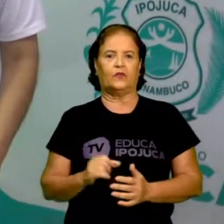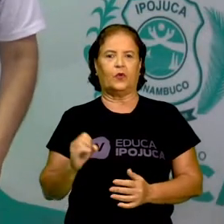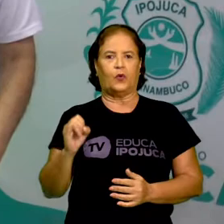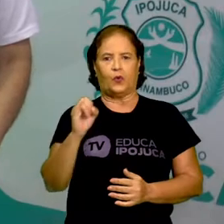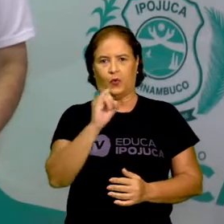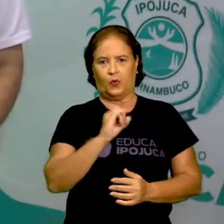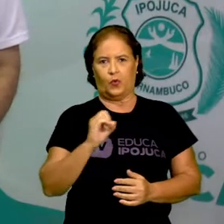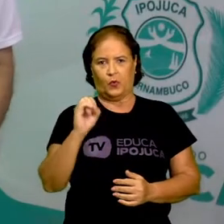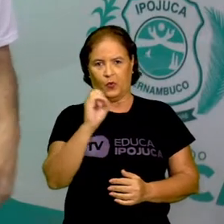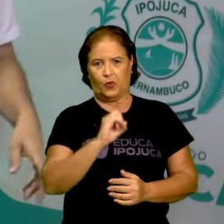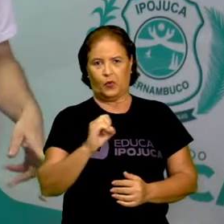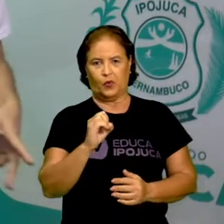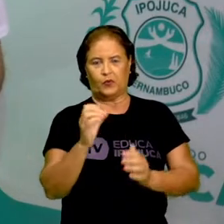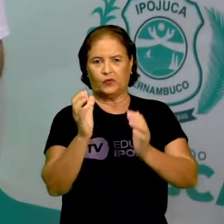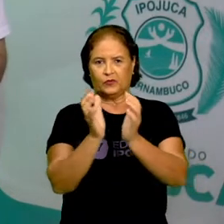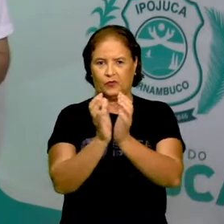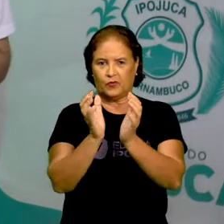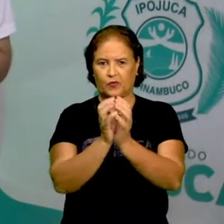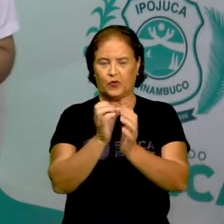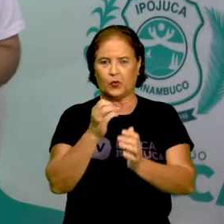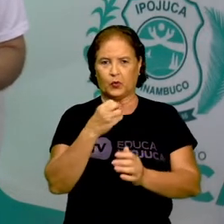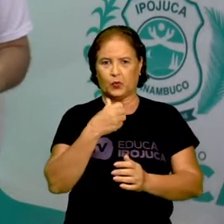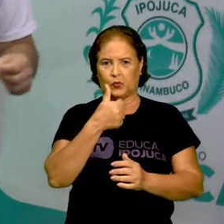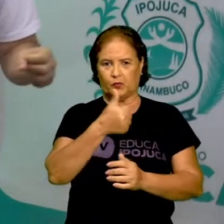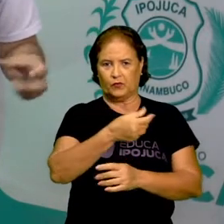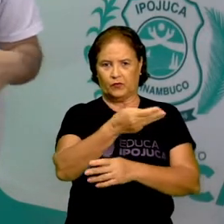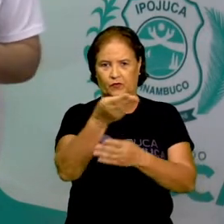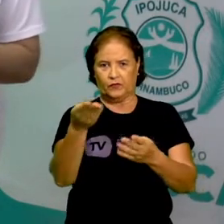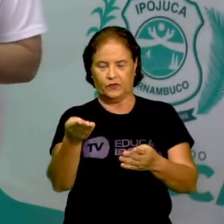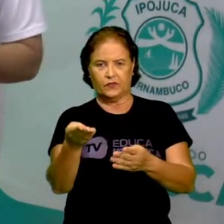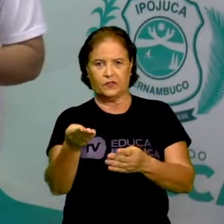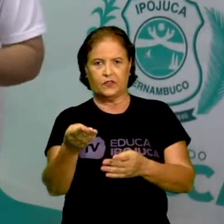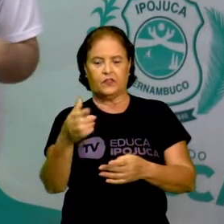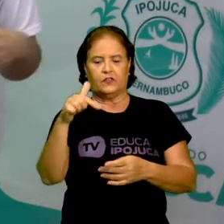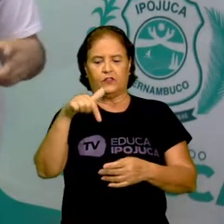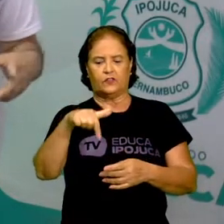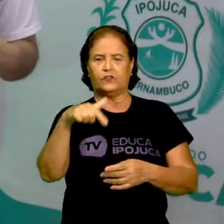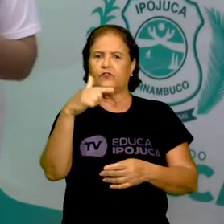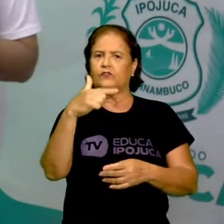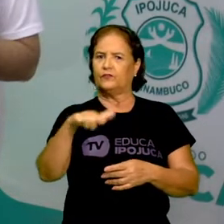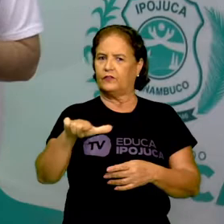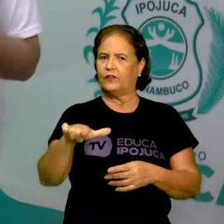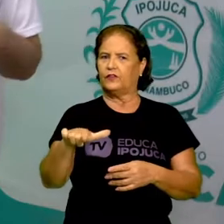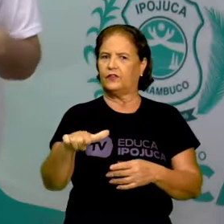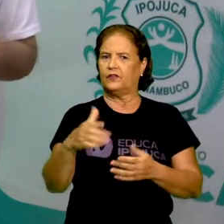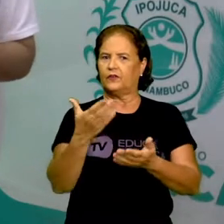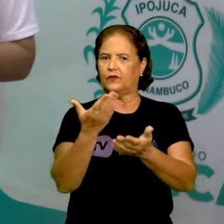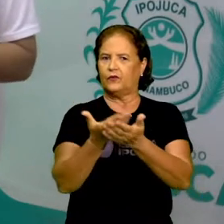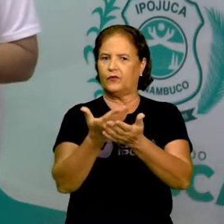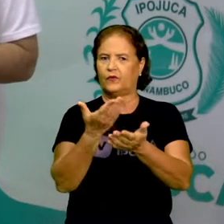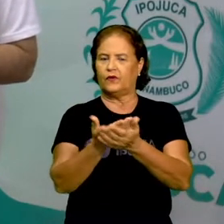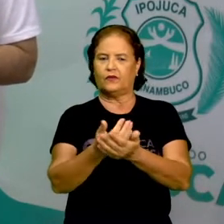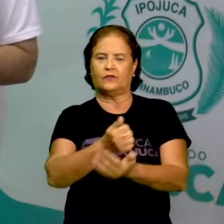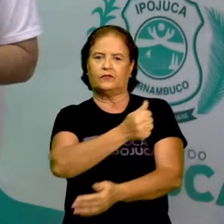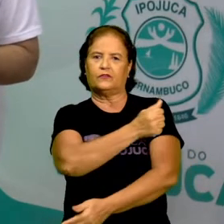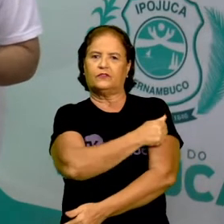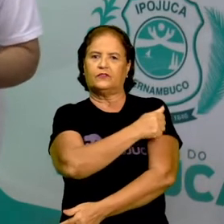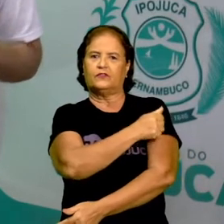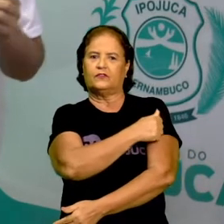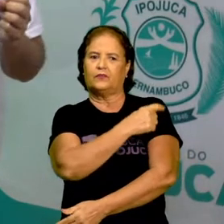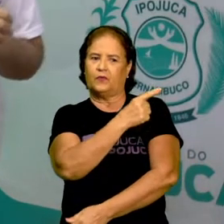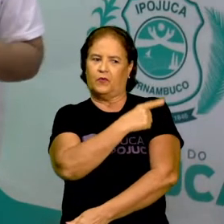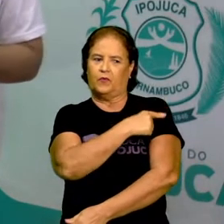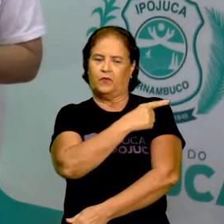Olá turminha, tudo bem com vocês? Estamos de volta com mais uma aula para os alunos do primeiro